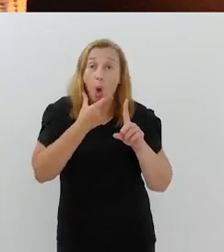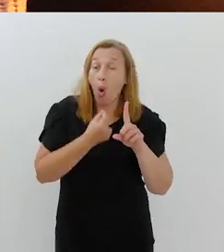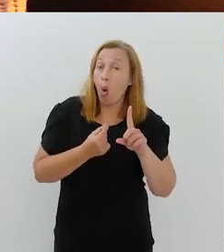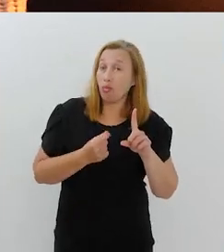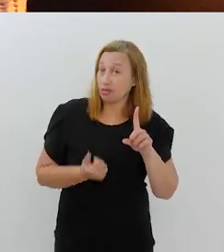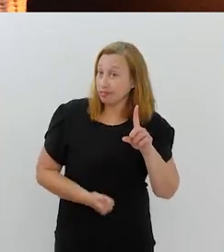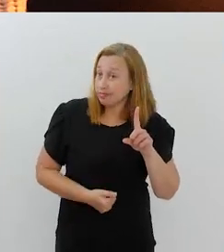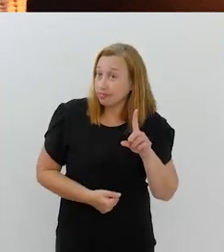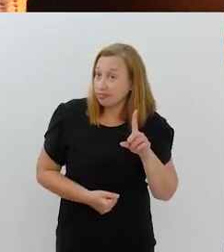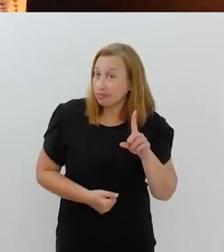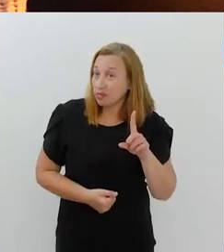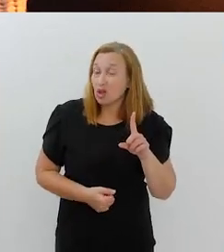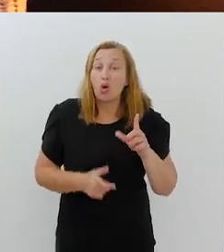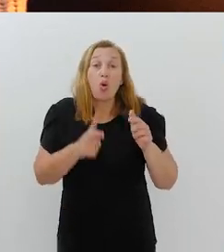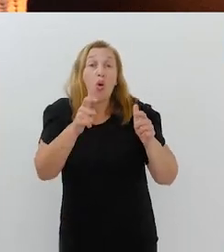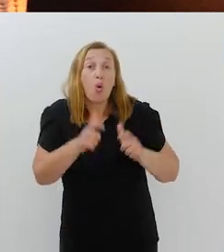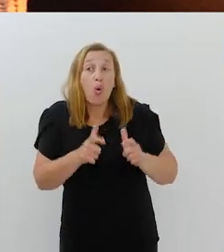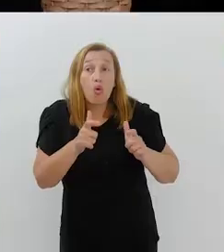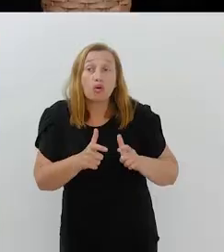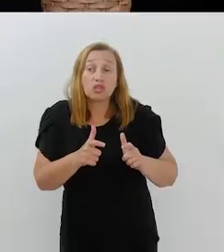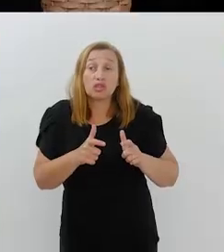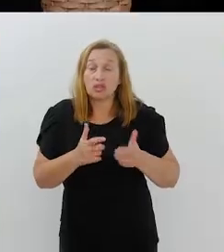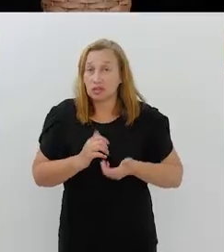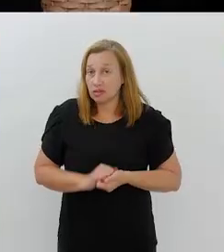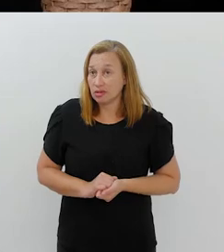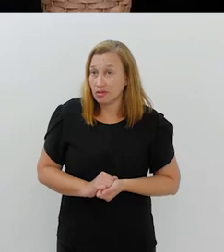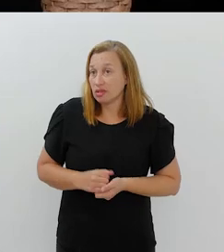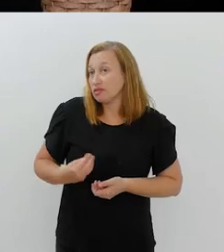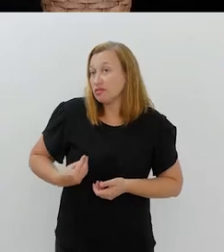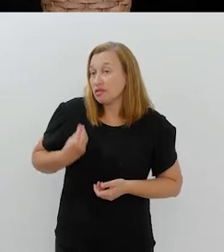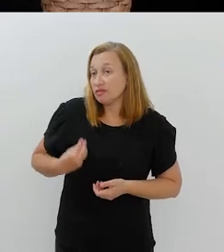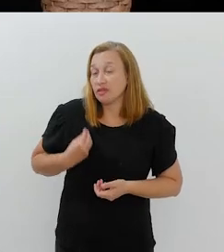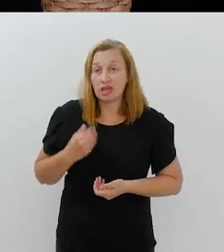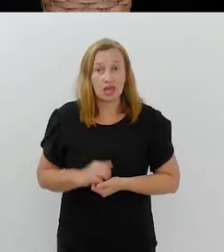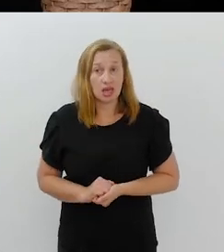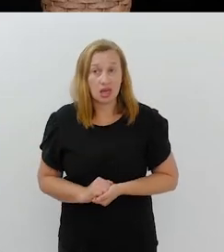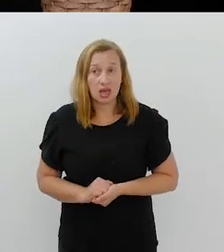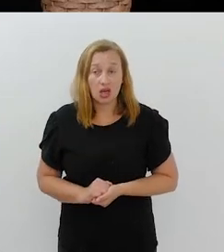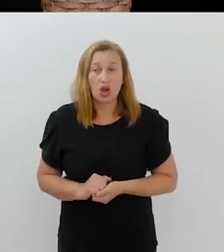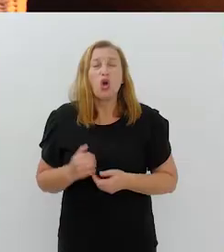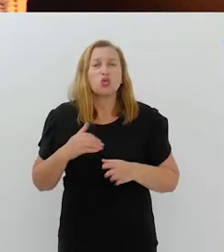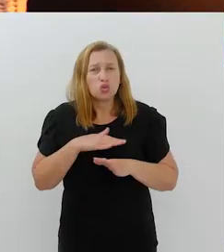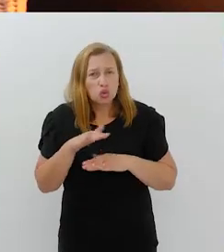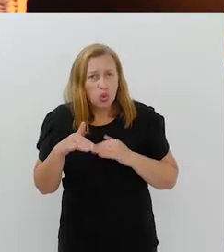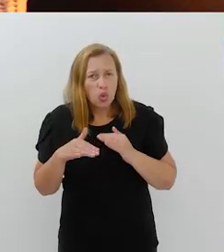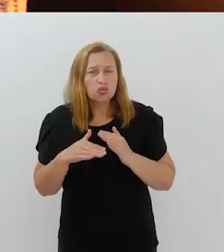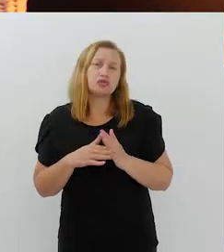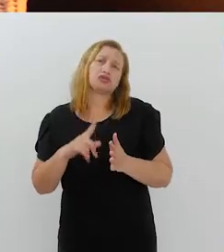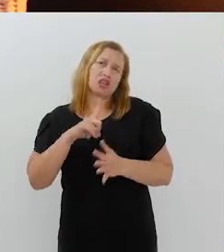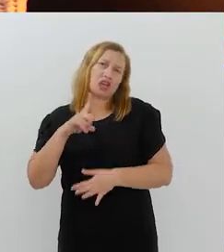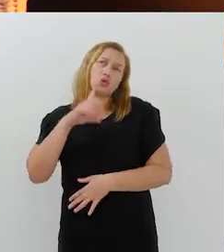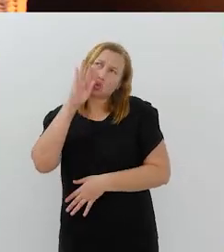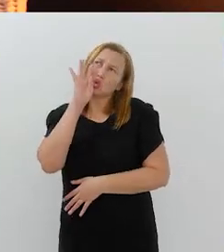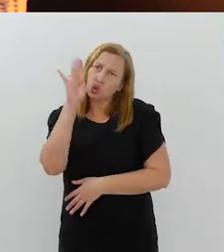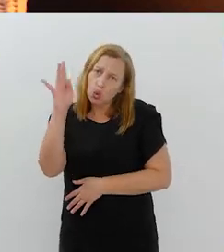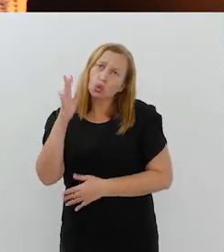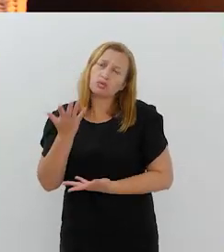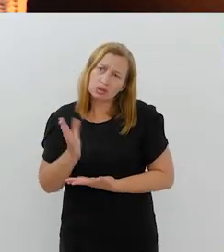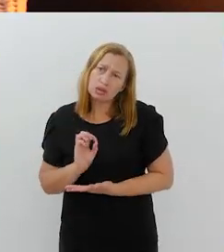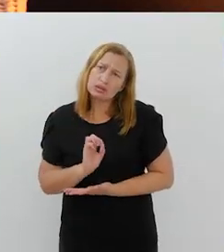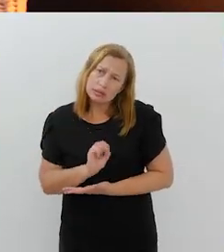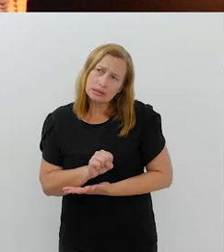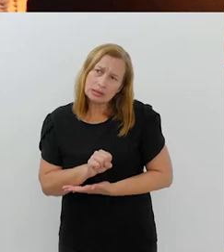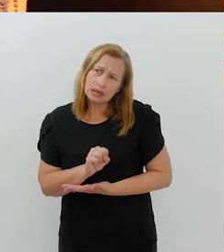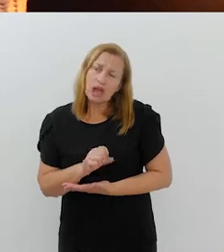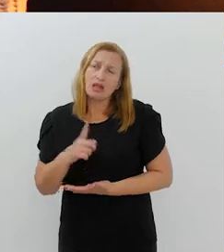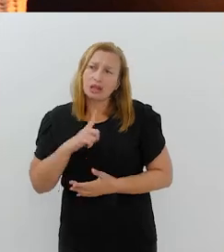E, assim, a gente percebe de onde ele que ele quer. Qual é? Porque todos eles têm sonhos. Tem? Todos eles